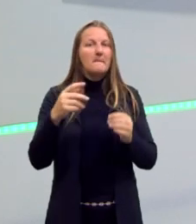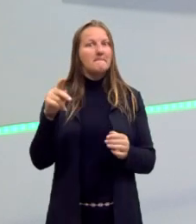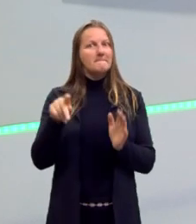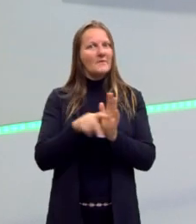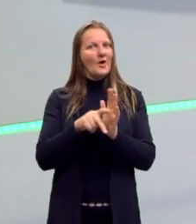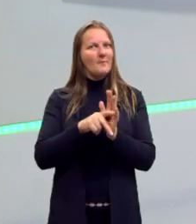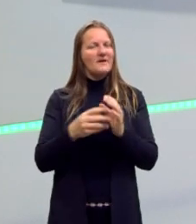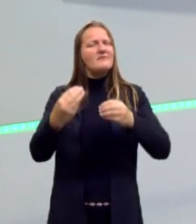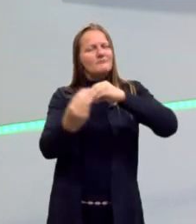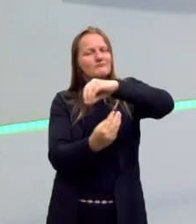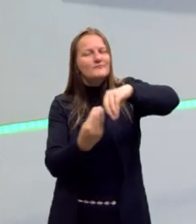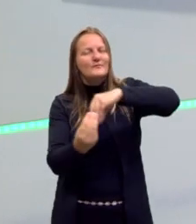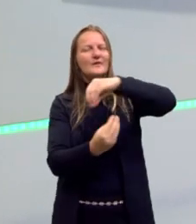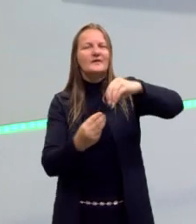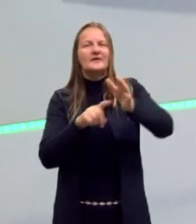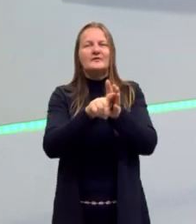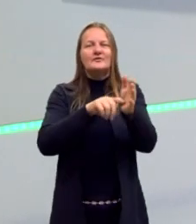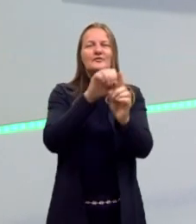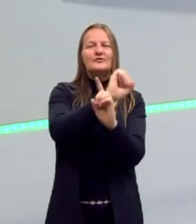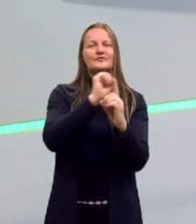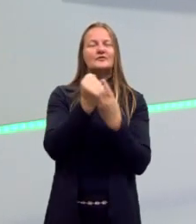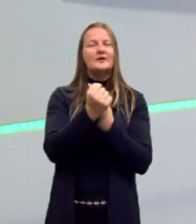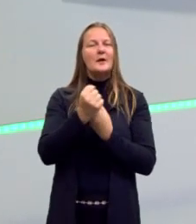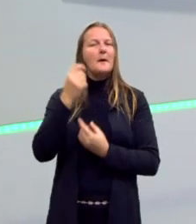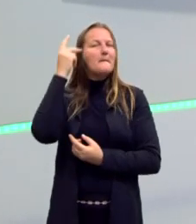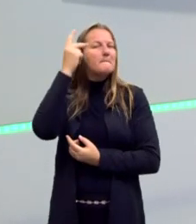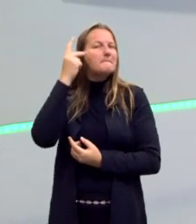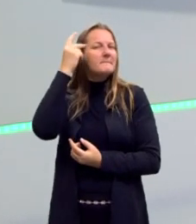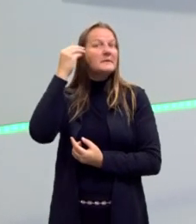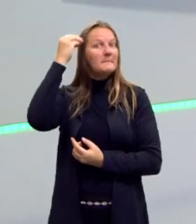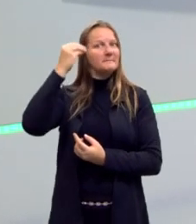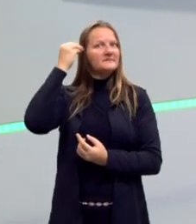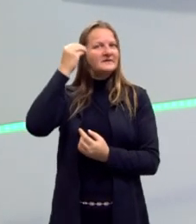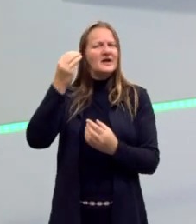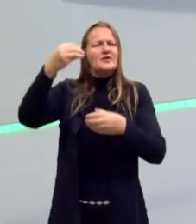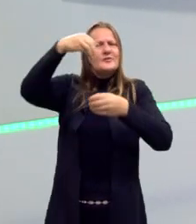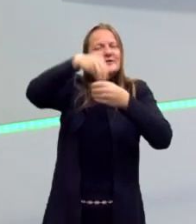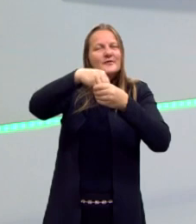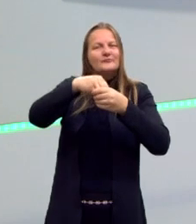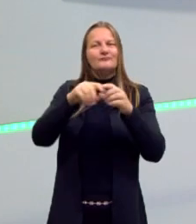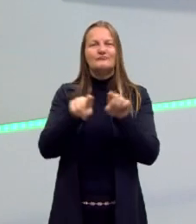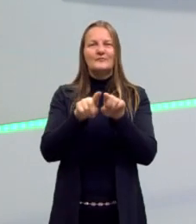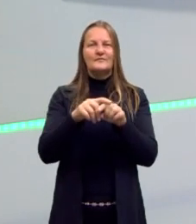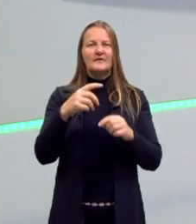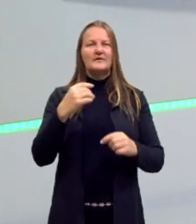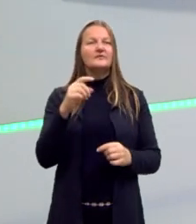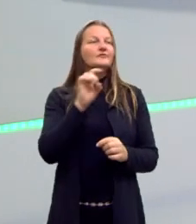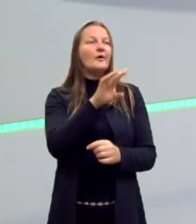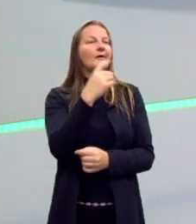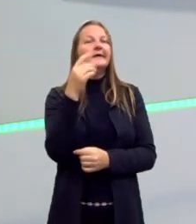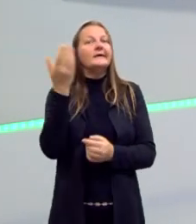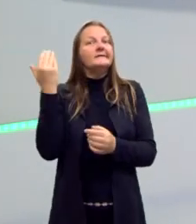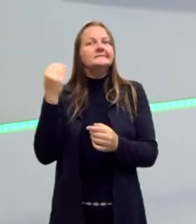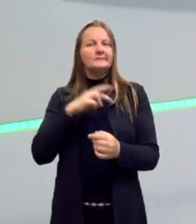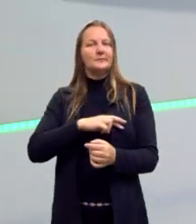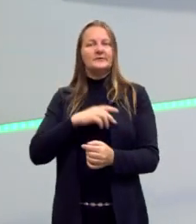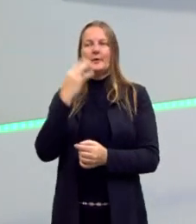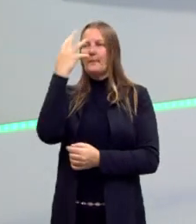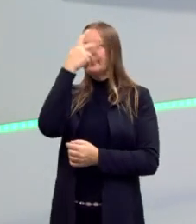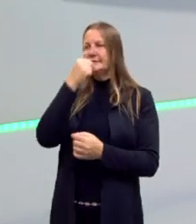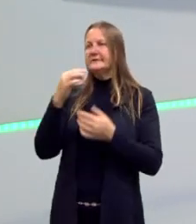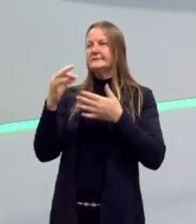Agora a gente tem uma análise mais psíquica daquilo que ele é. A gente não tem, ela é bonita, ela é